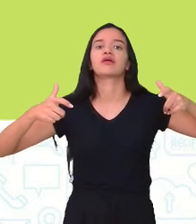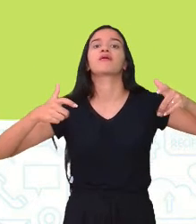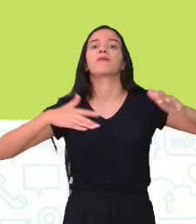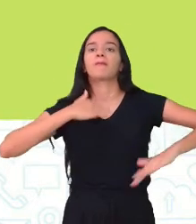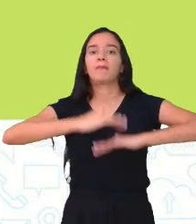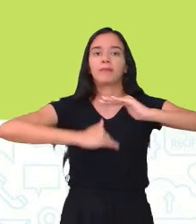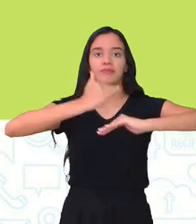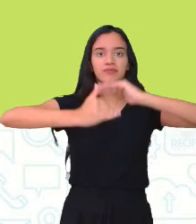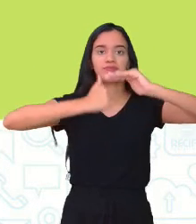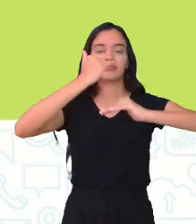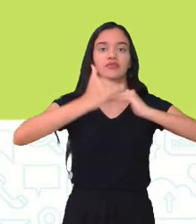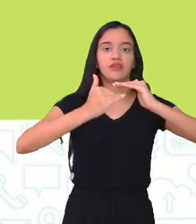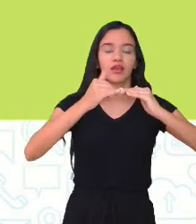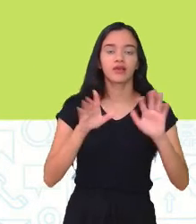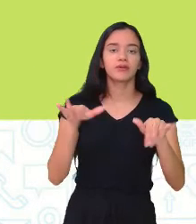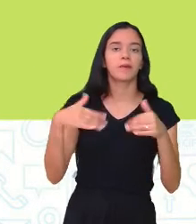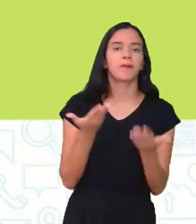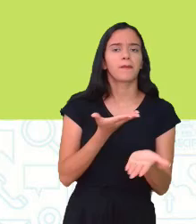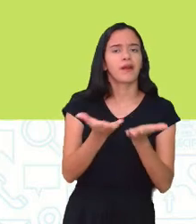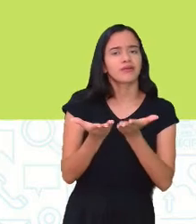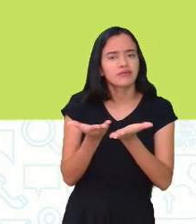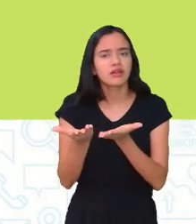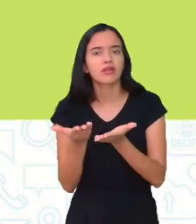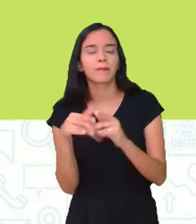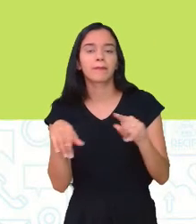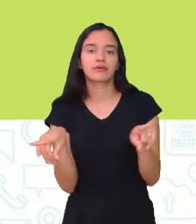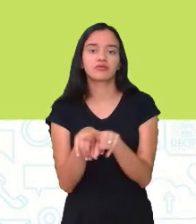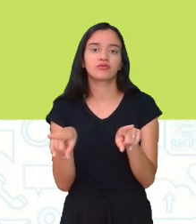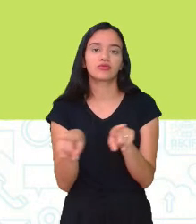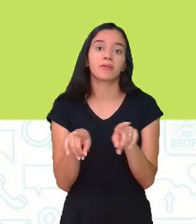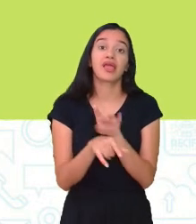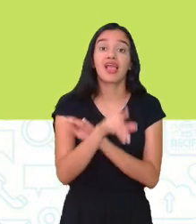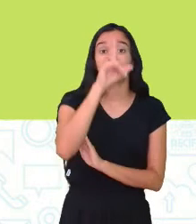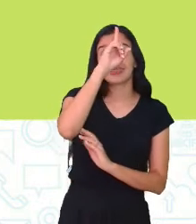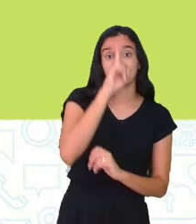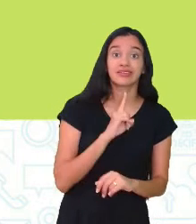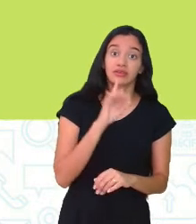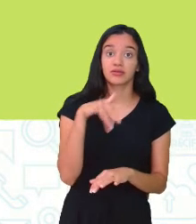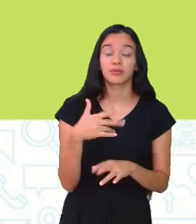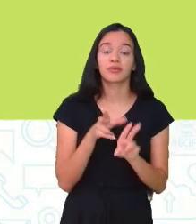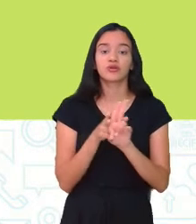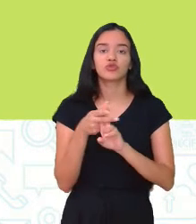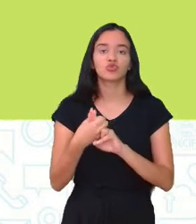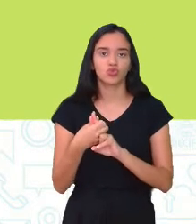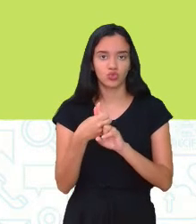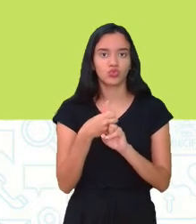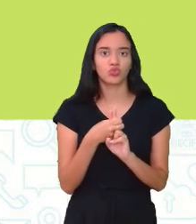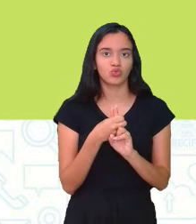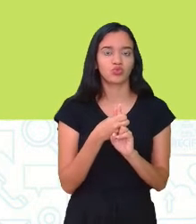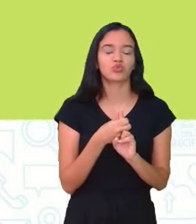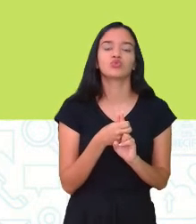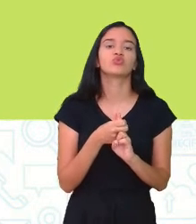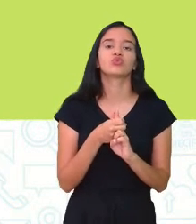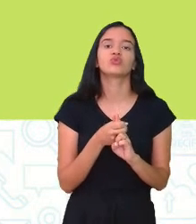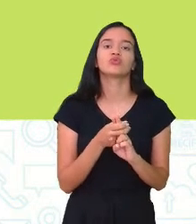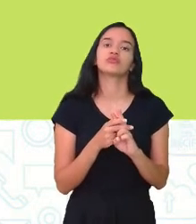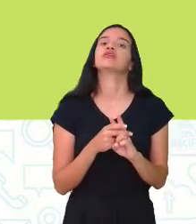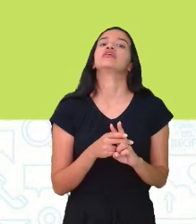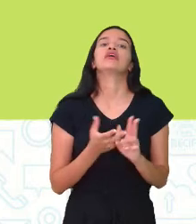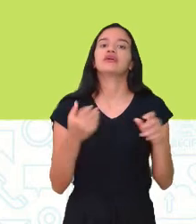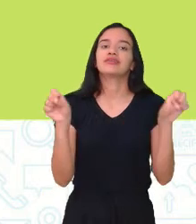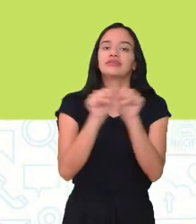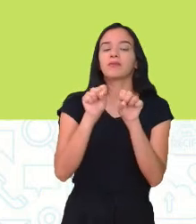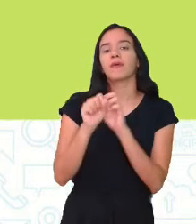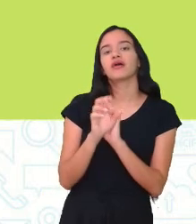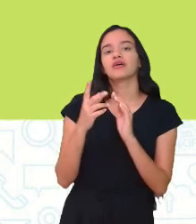antirretrovirais para o tratamento são também distribuídos gratuitamente pelo SUS que é o Sistema Único de Saúde então